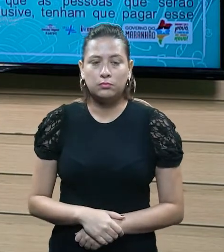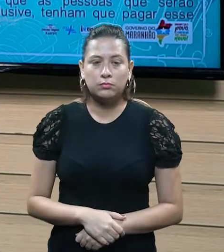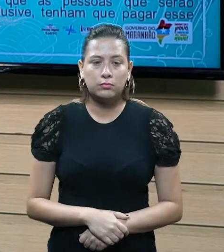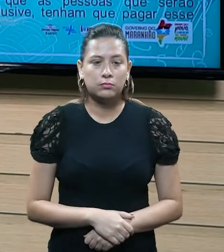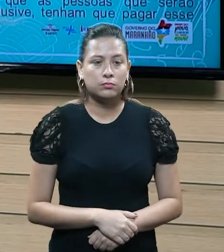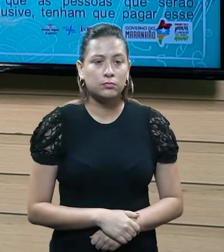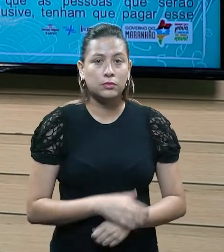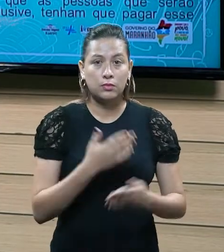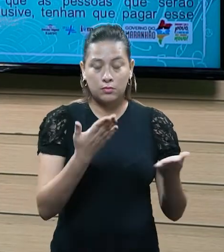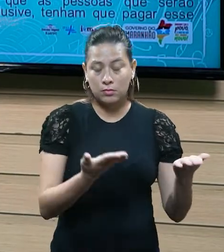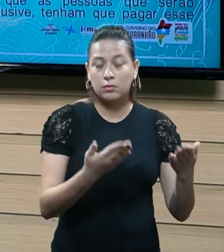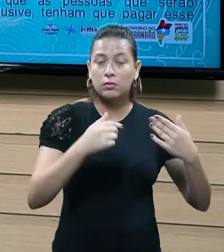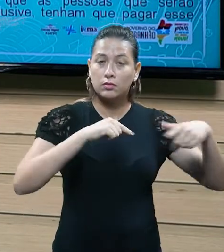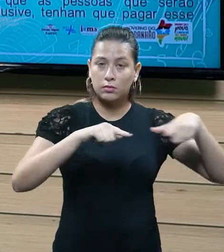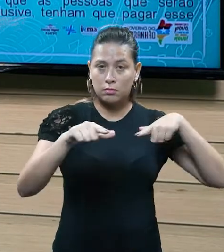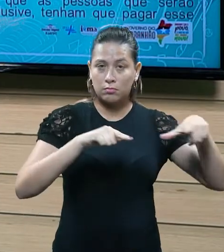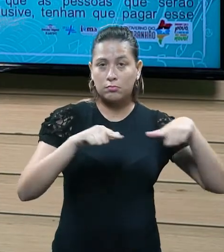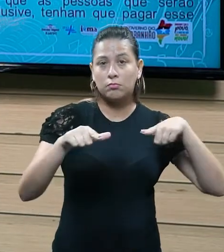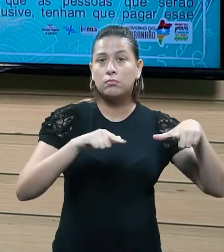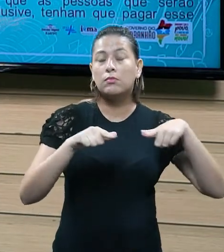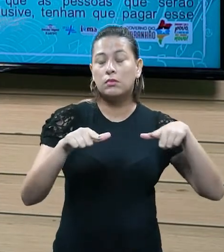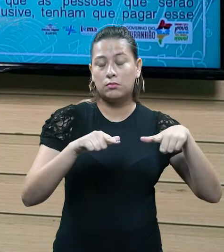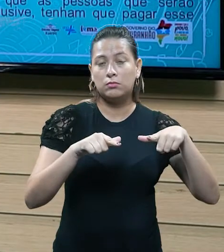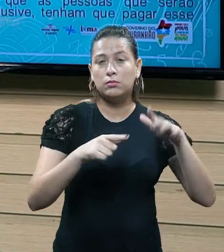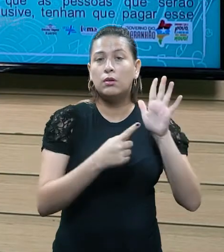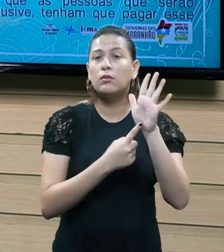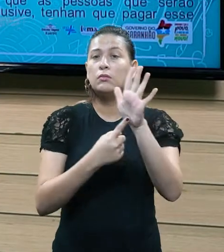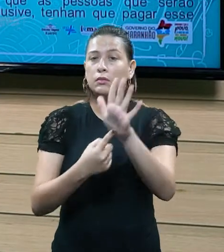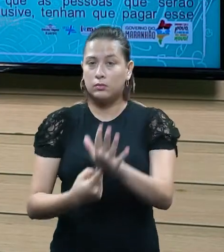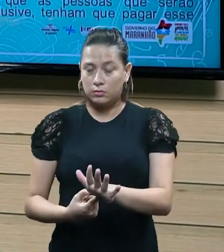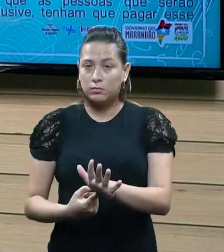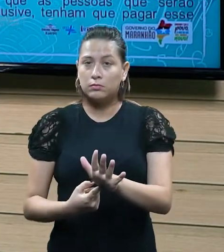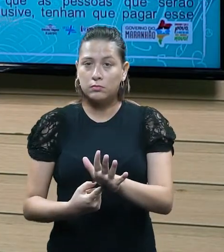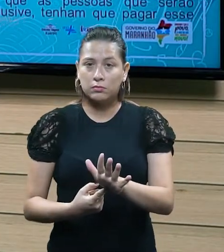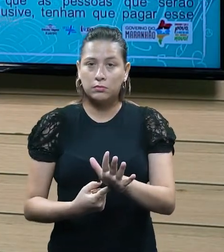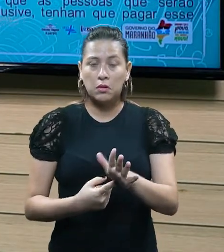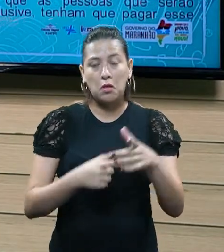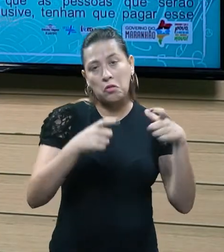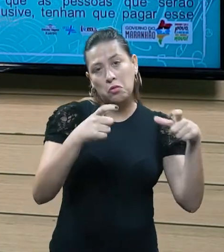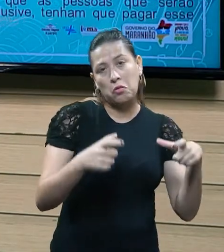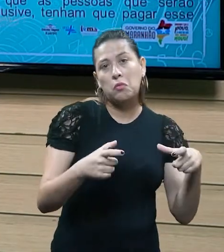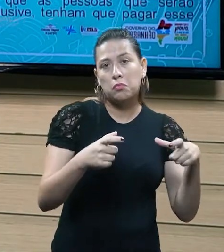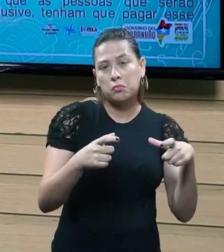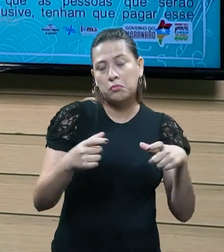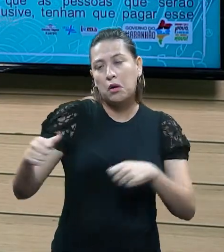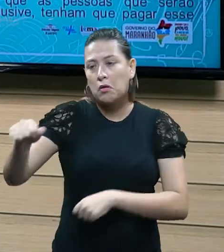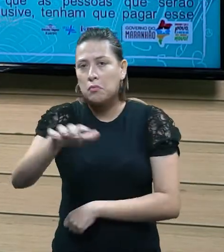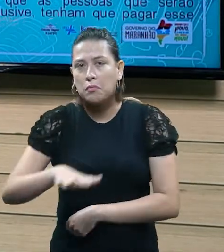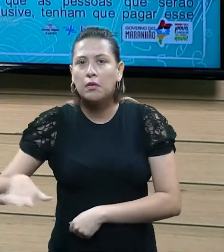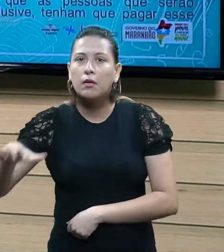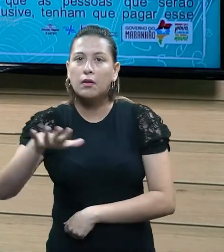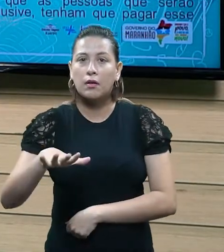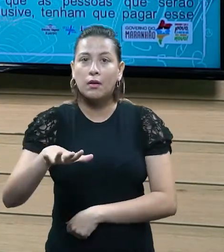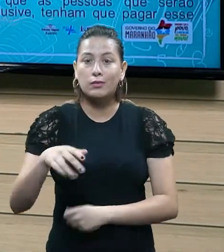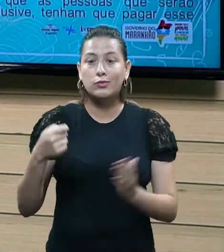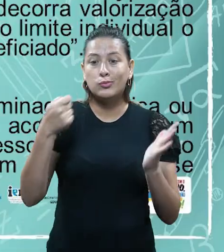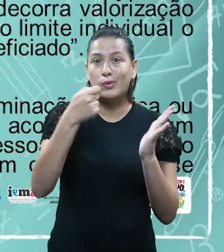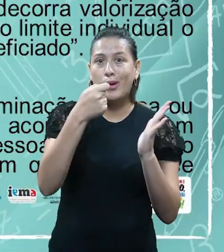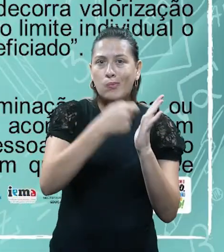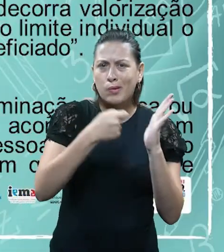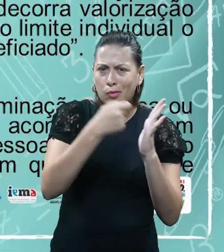e aquele serviço, ele valoriza determinado imóvel, determinada área, né, há uma cobrança pela aquela valorização,